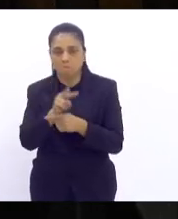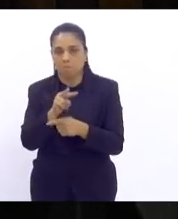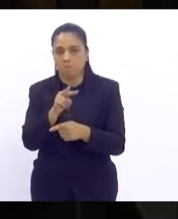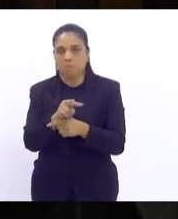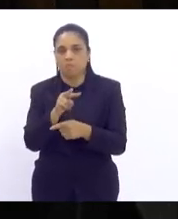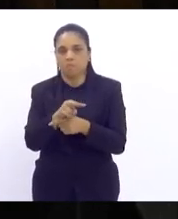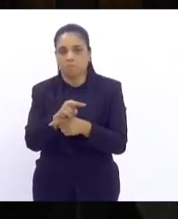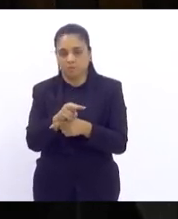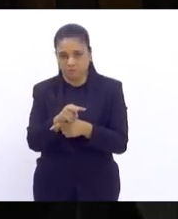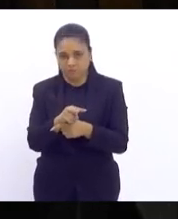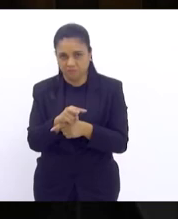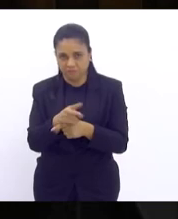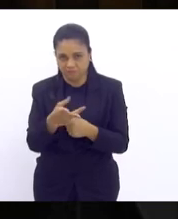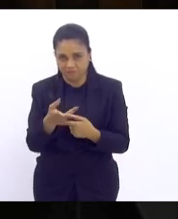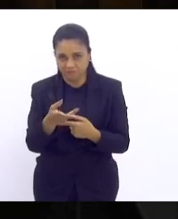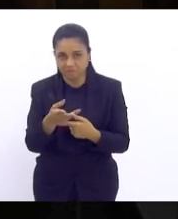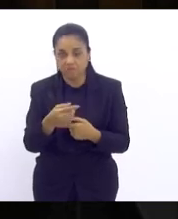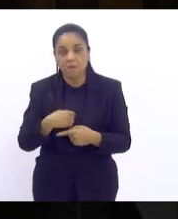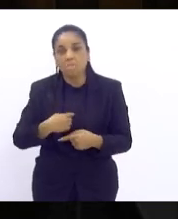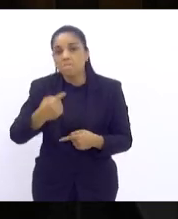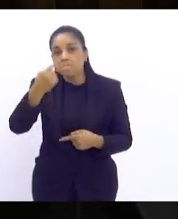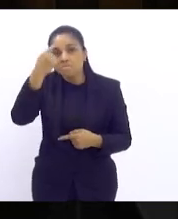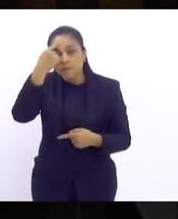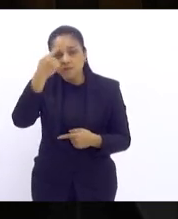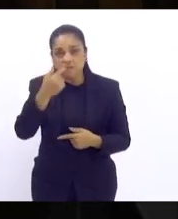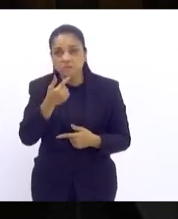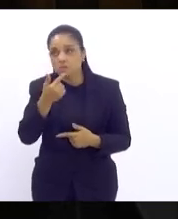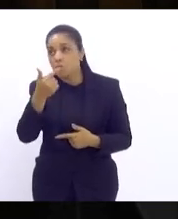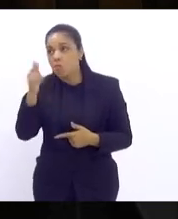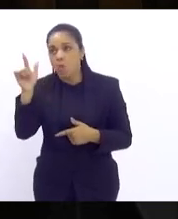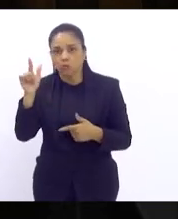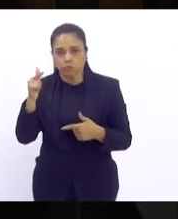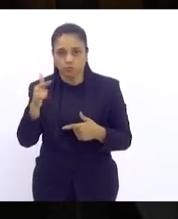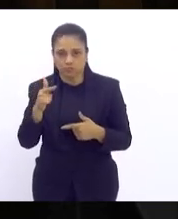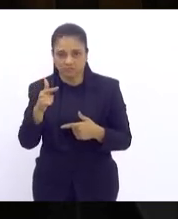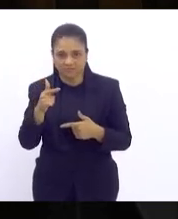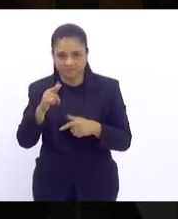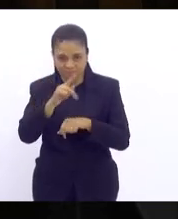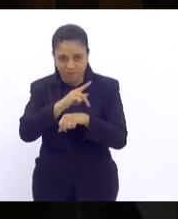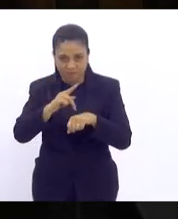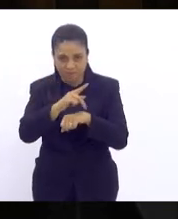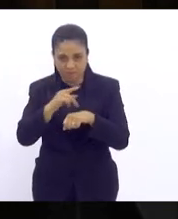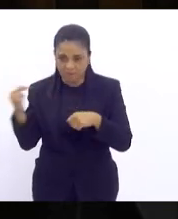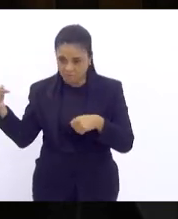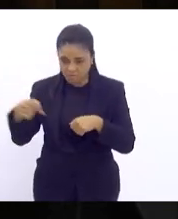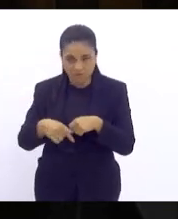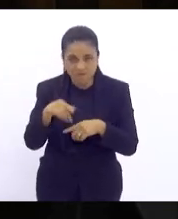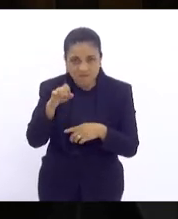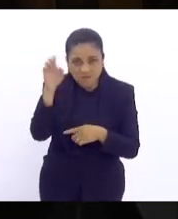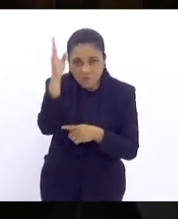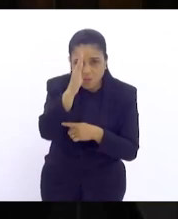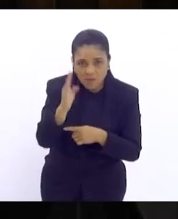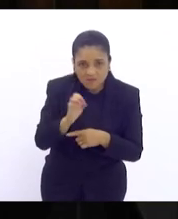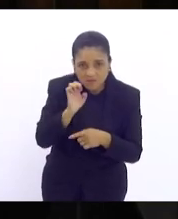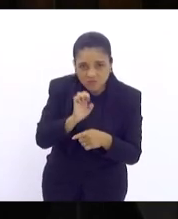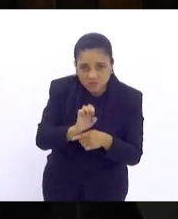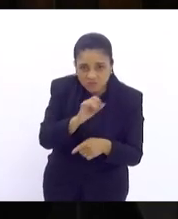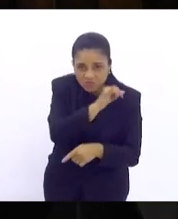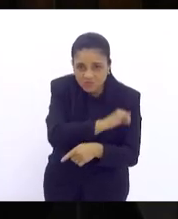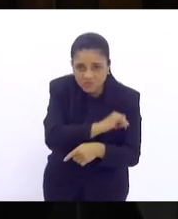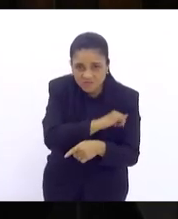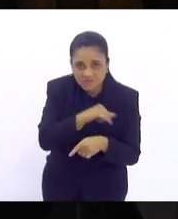se alguém vai querer vir ao Rio de Janeiro para fazer turismo numa cidade